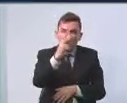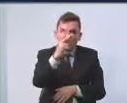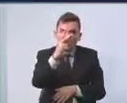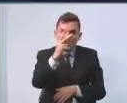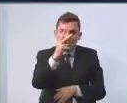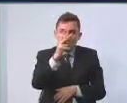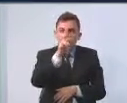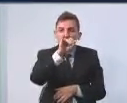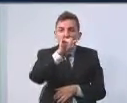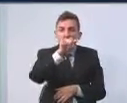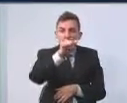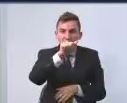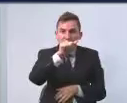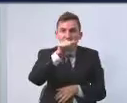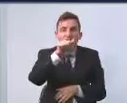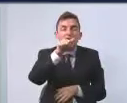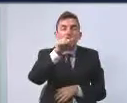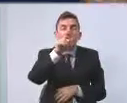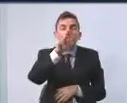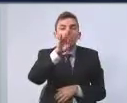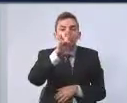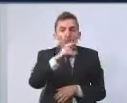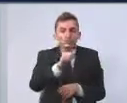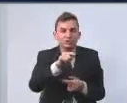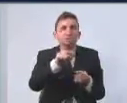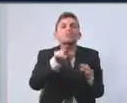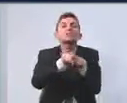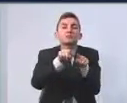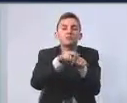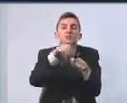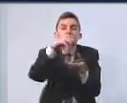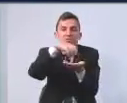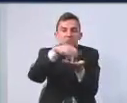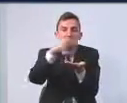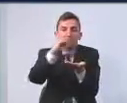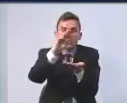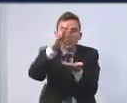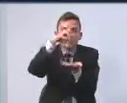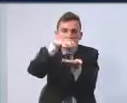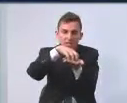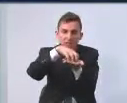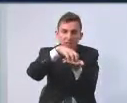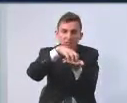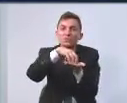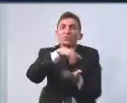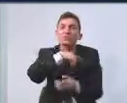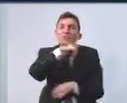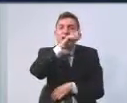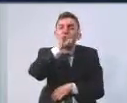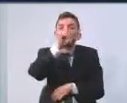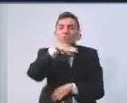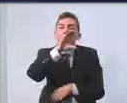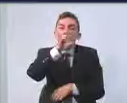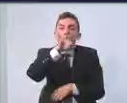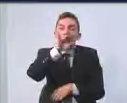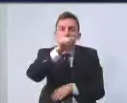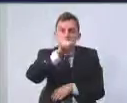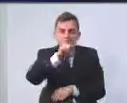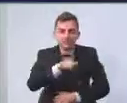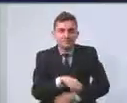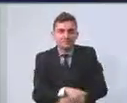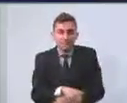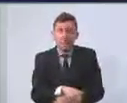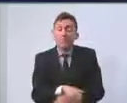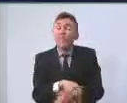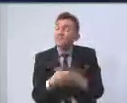Vila Augusta e centro pop centro que está se estabelecido no bairro do Bom Clima. Também é importante.